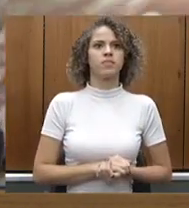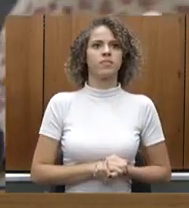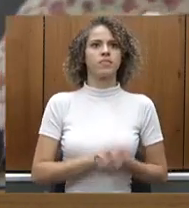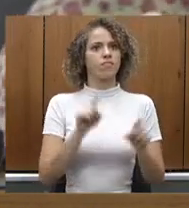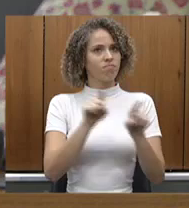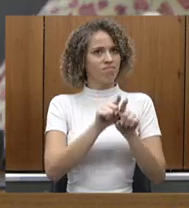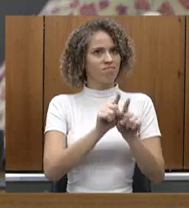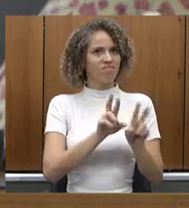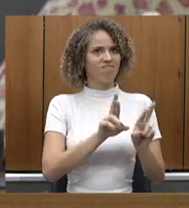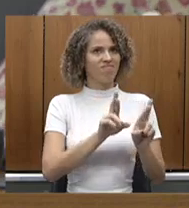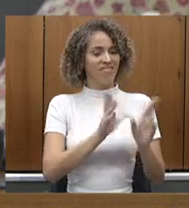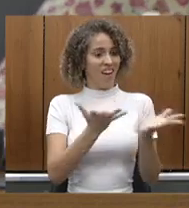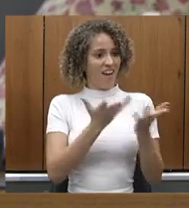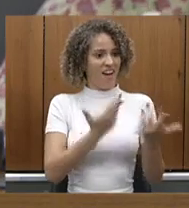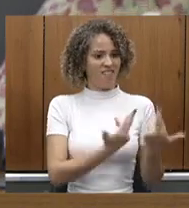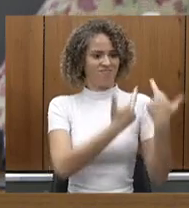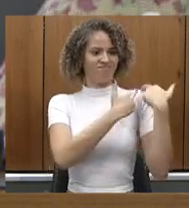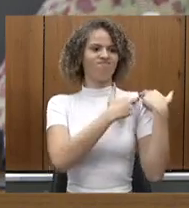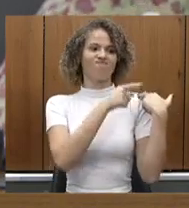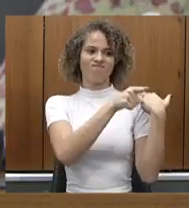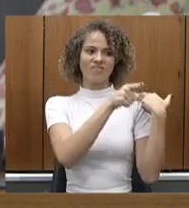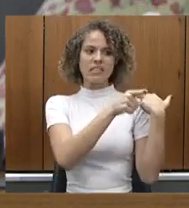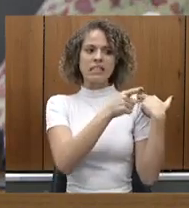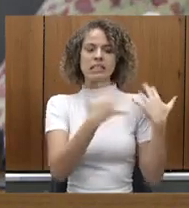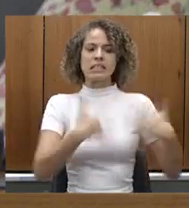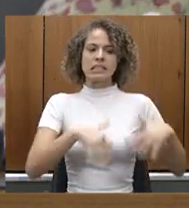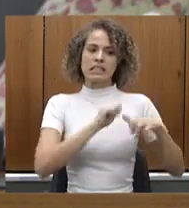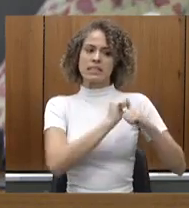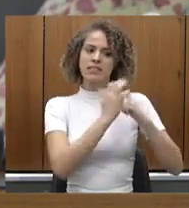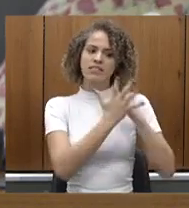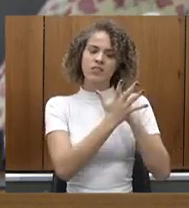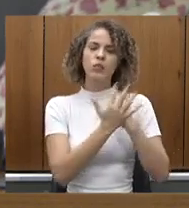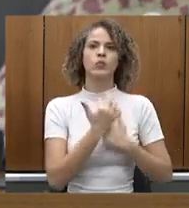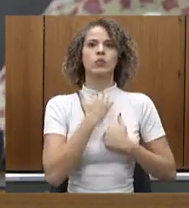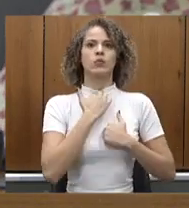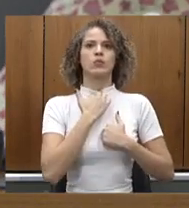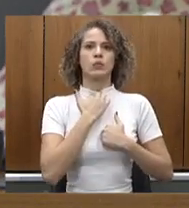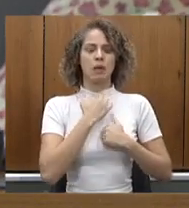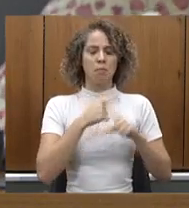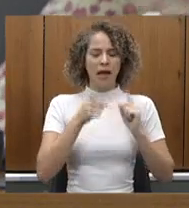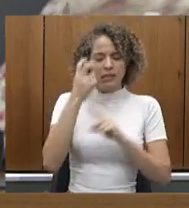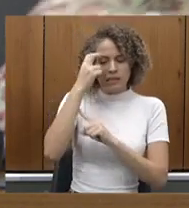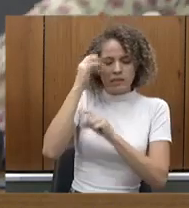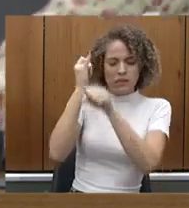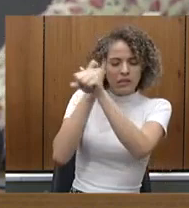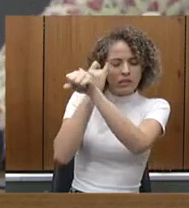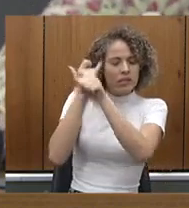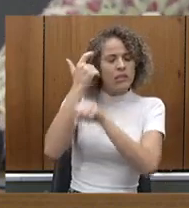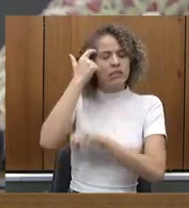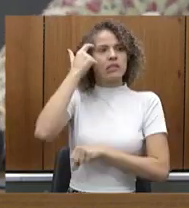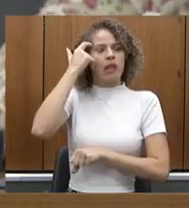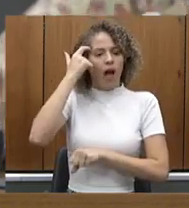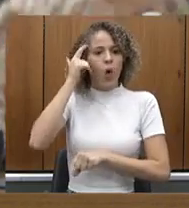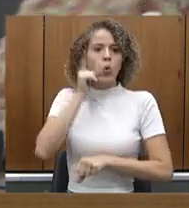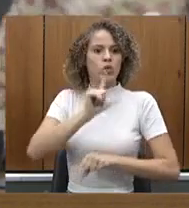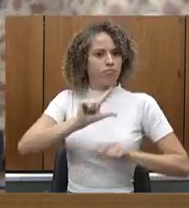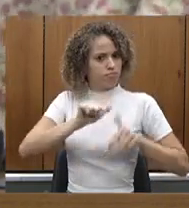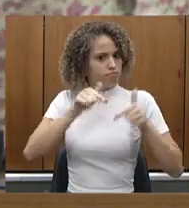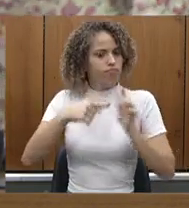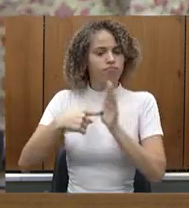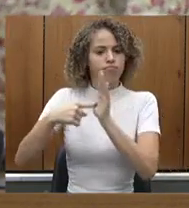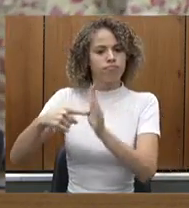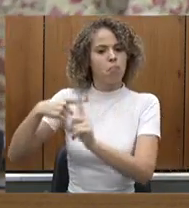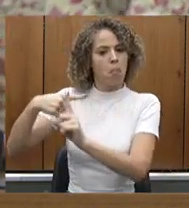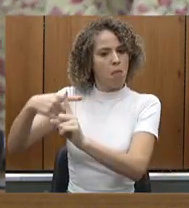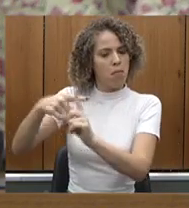Secretaria num momento difícil de pandemia mas com muita sabedoria podendo ouvir a todos os